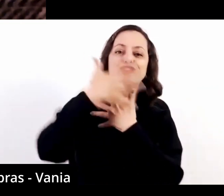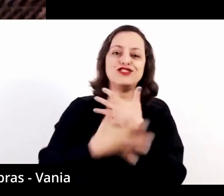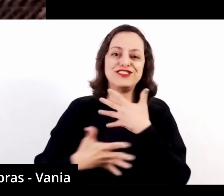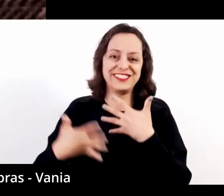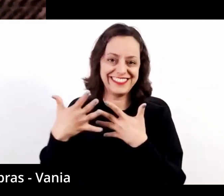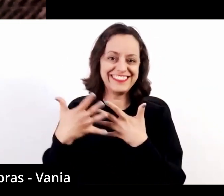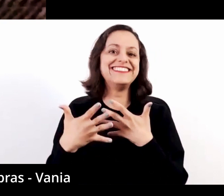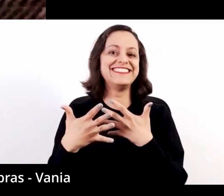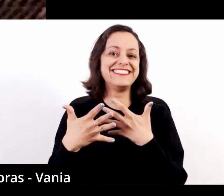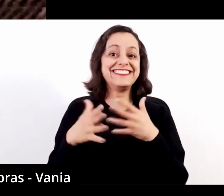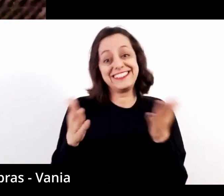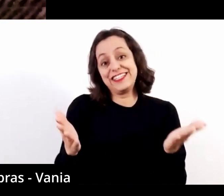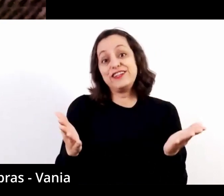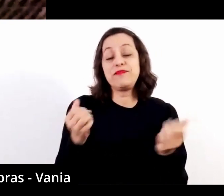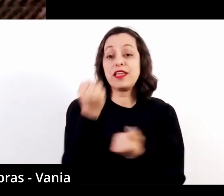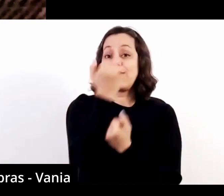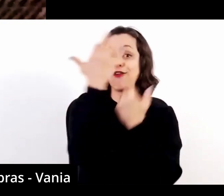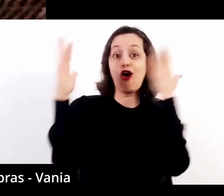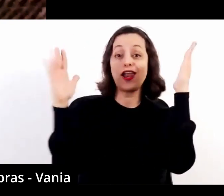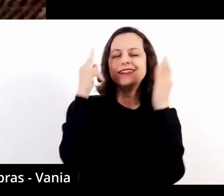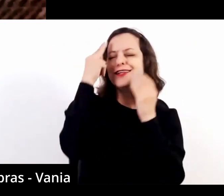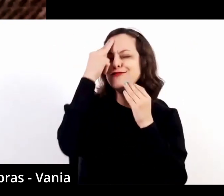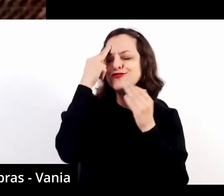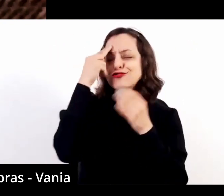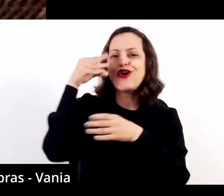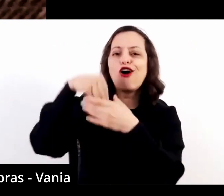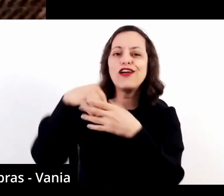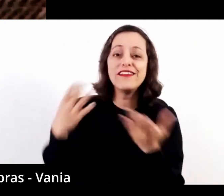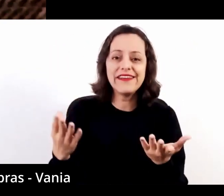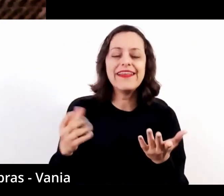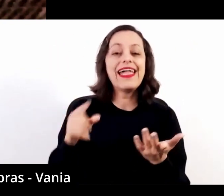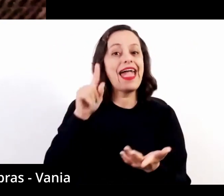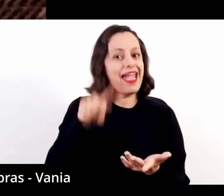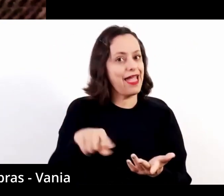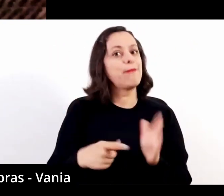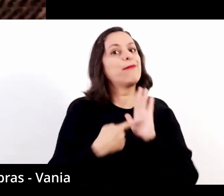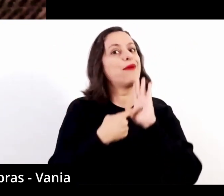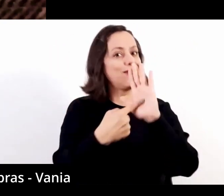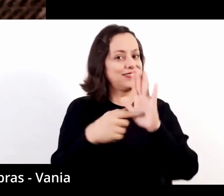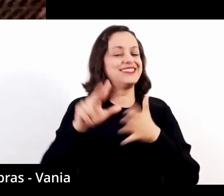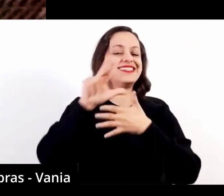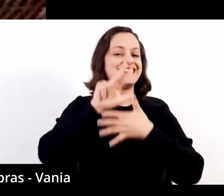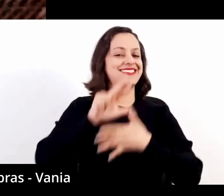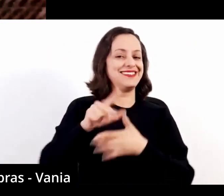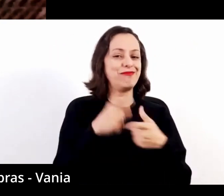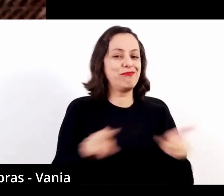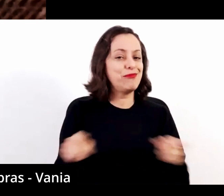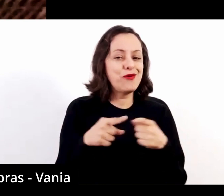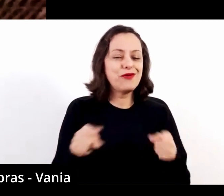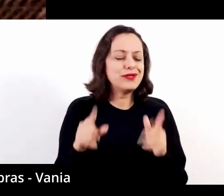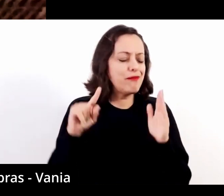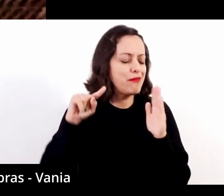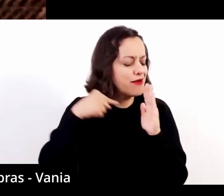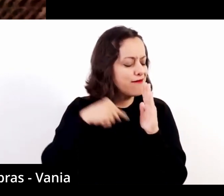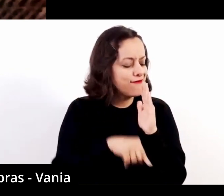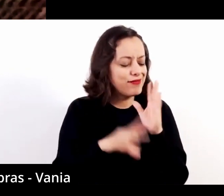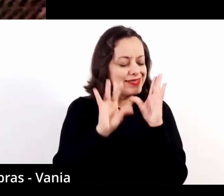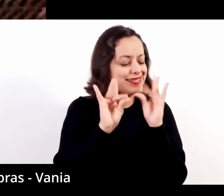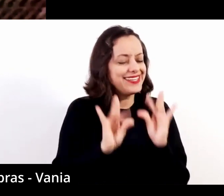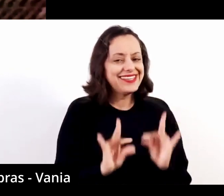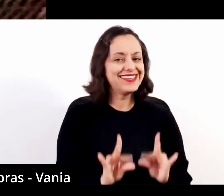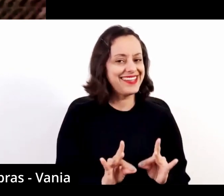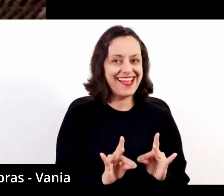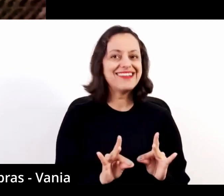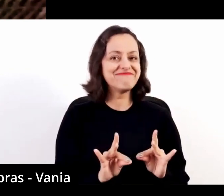O sonho em La Floresta é, literalmente, uma expressão dessa música latino-americana de raízes profundas,